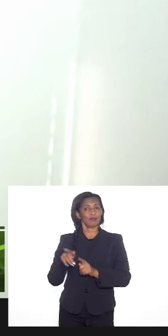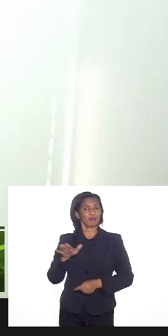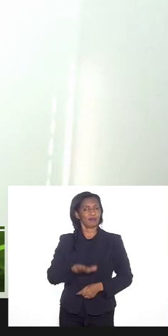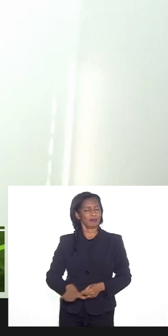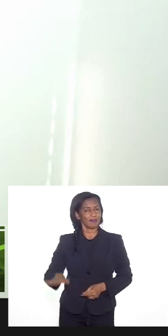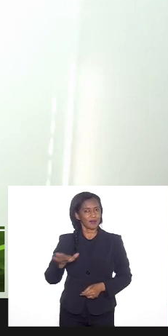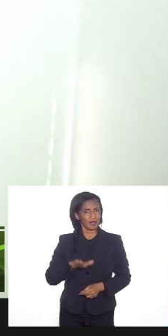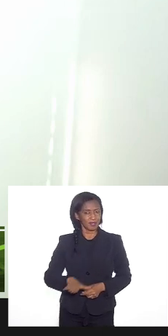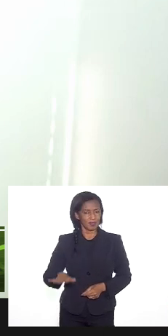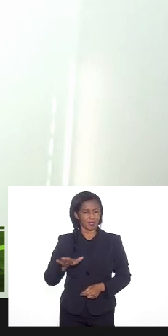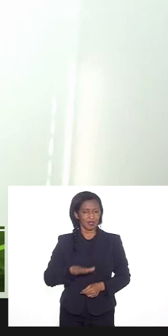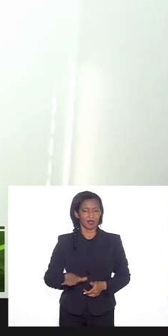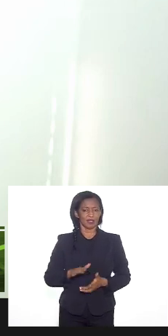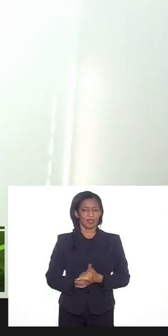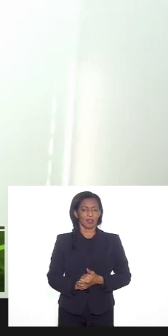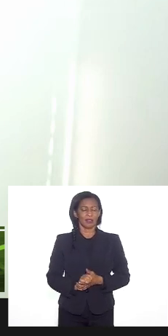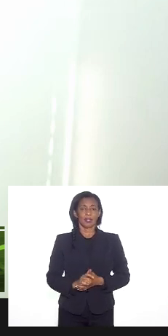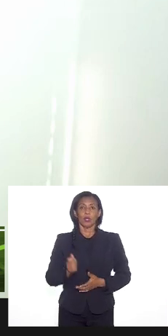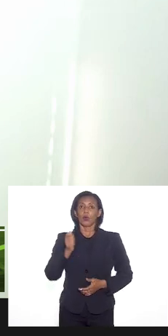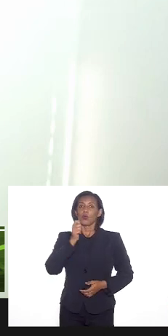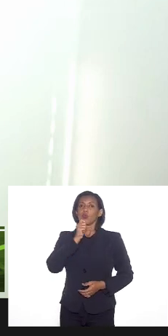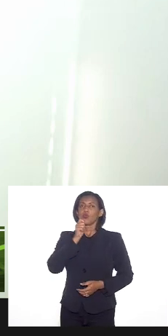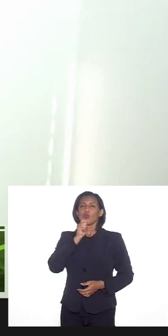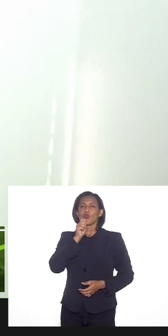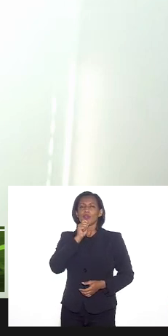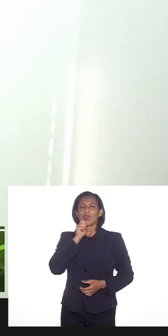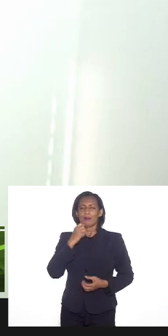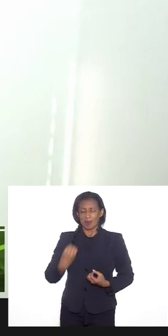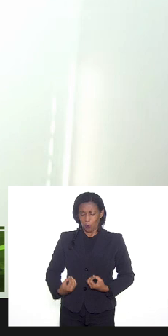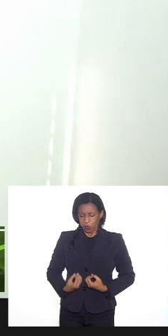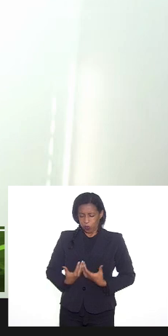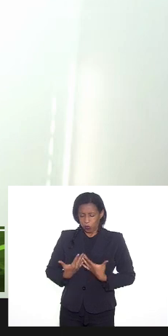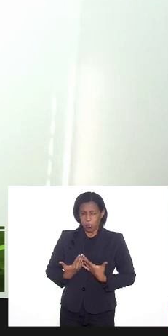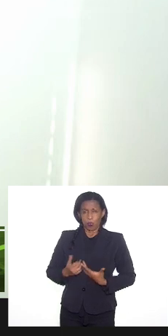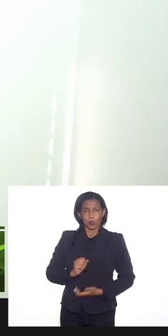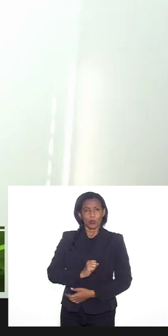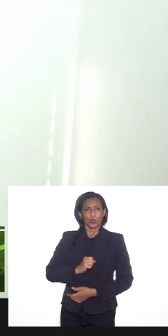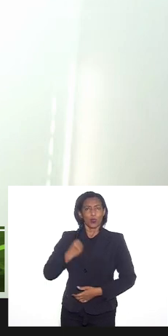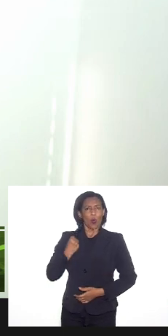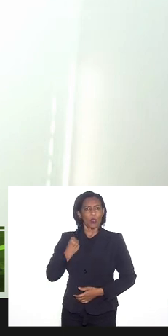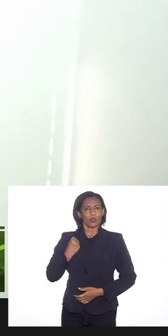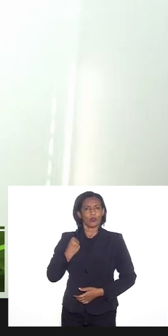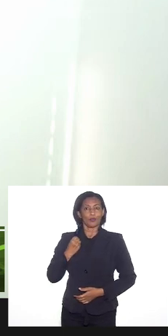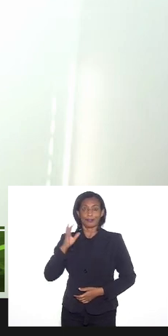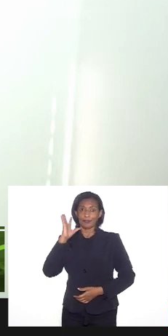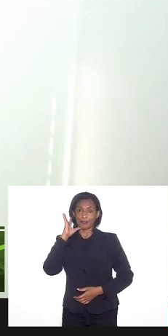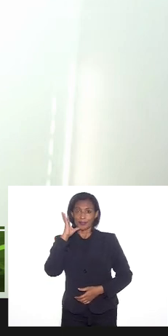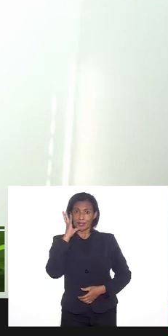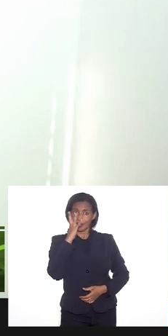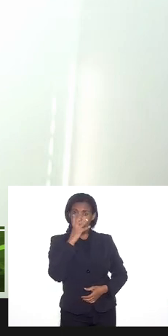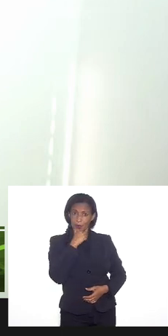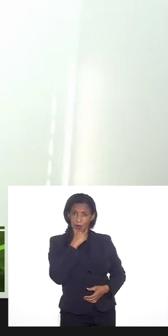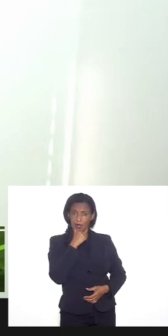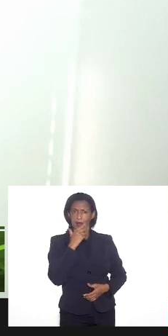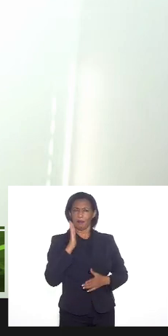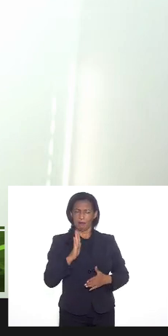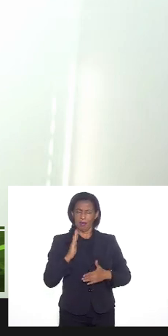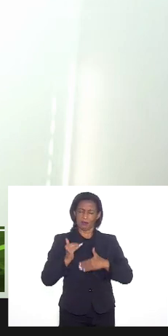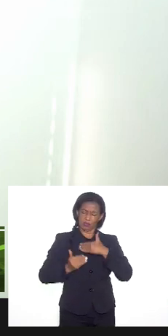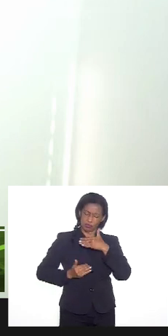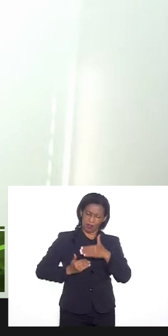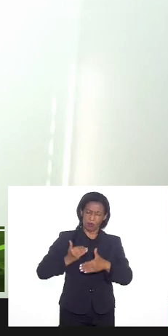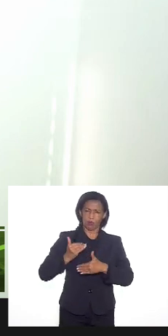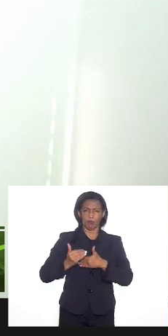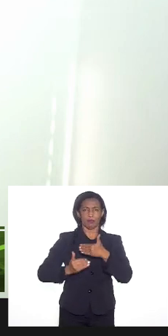para que não haja mais o cultivo desse ódio vai ser um processo lento mas a gente vai começar a mitigar algumas